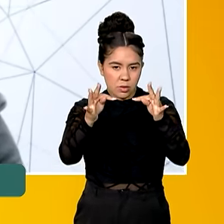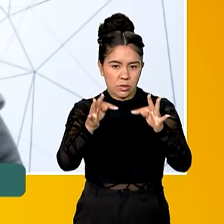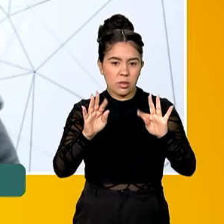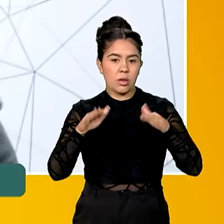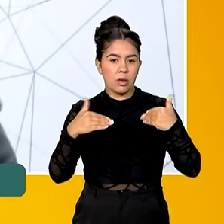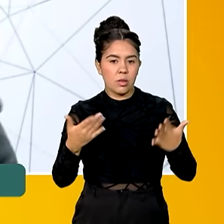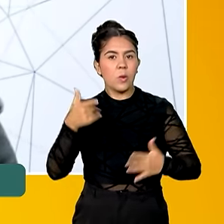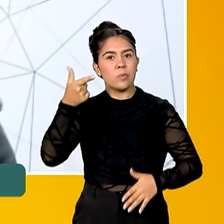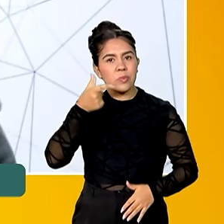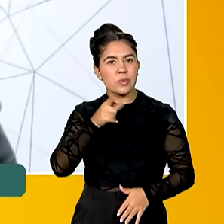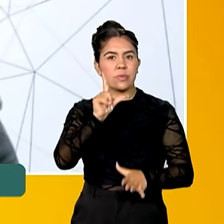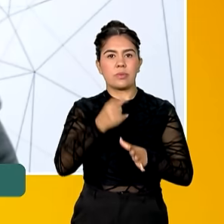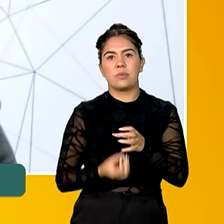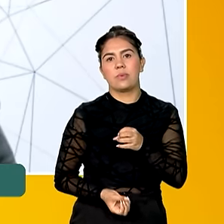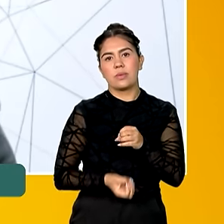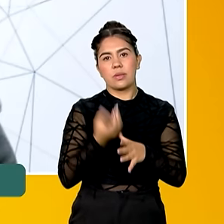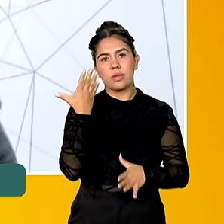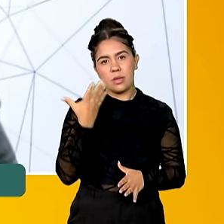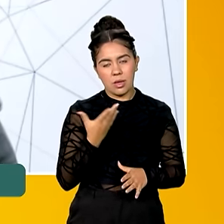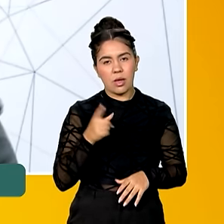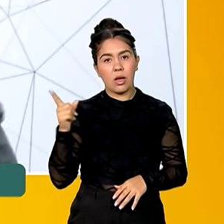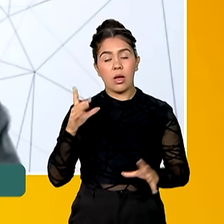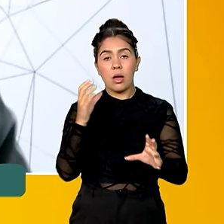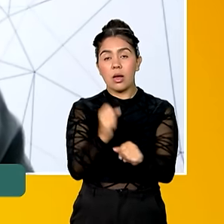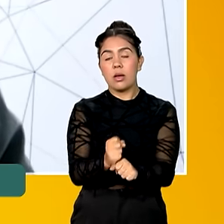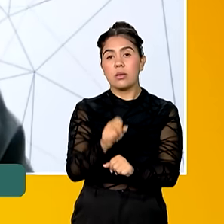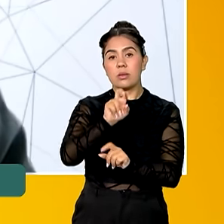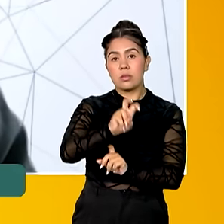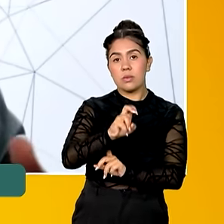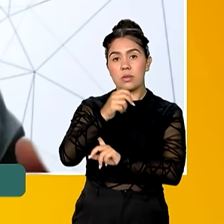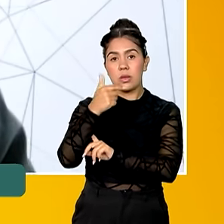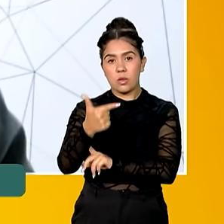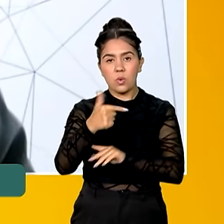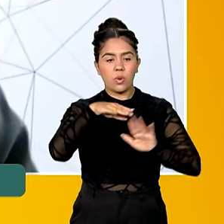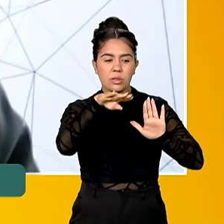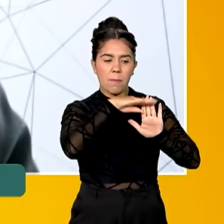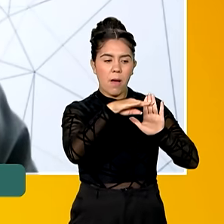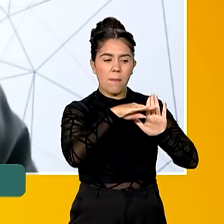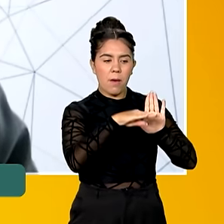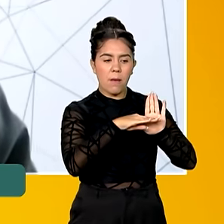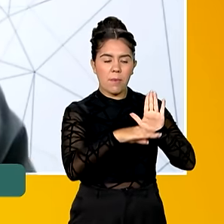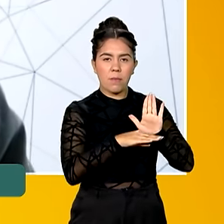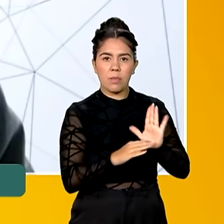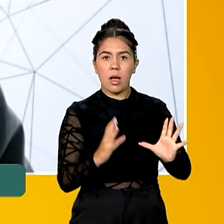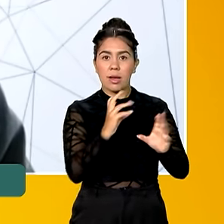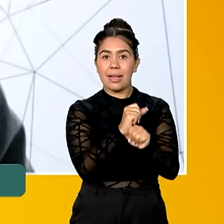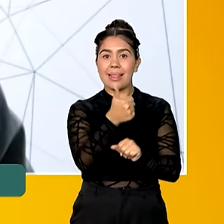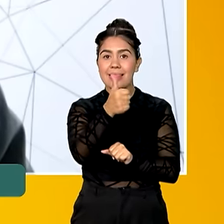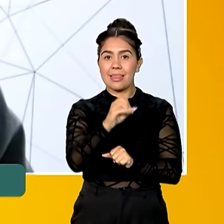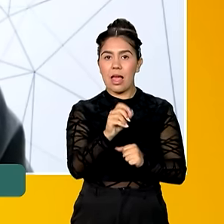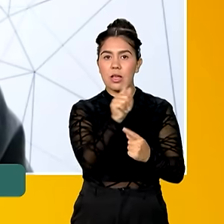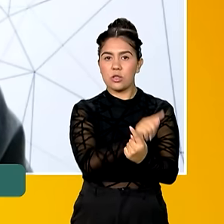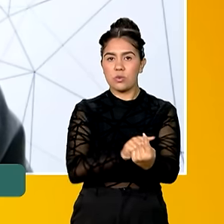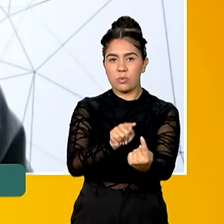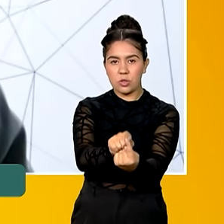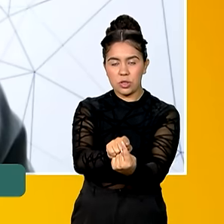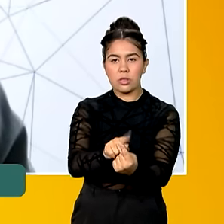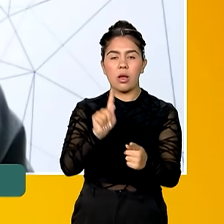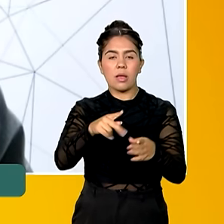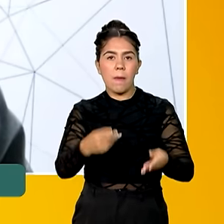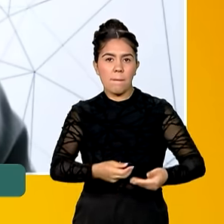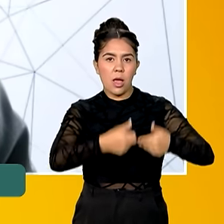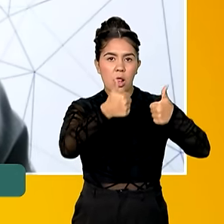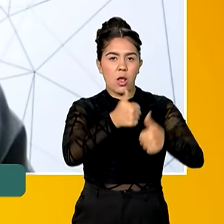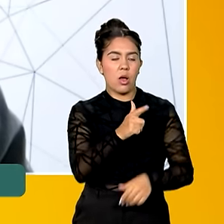no final, saiu um instrumento com 52 recomendações organizadas em dez objetivos, que vão desde melhorar a